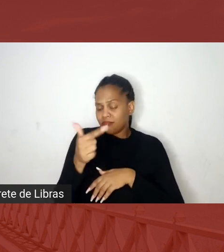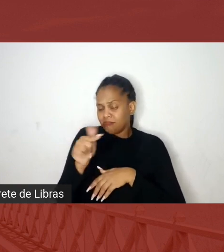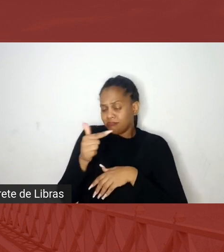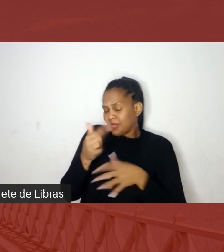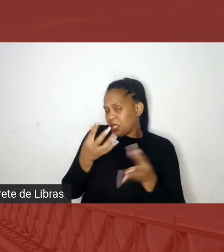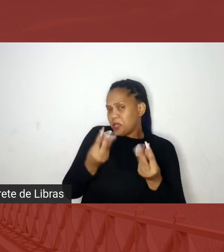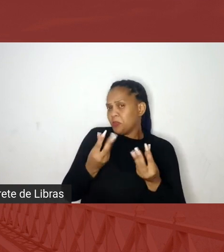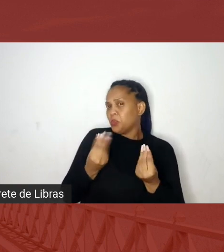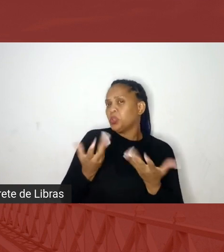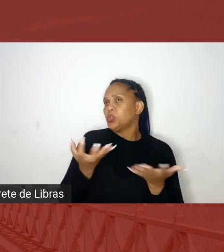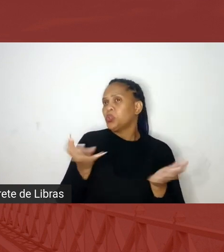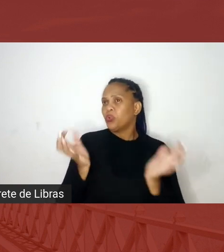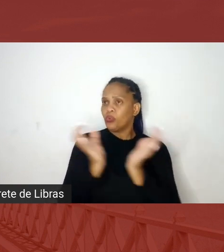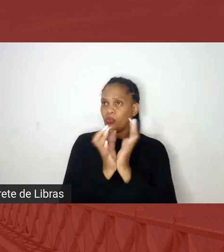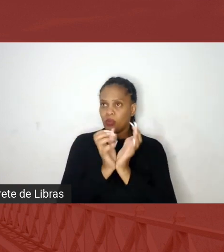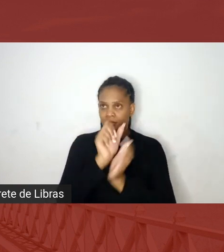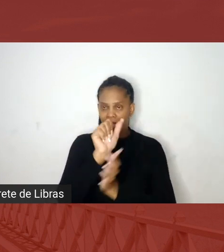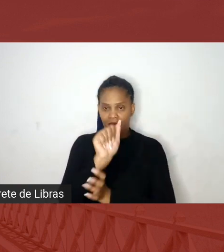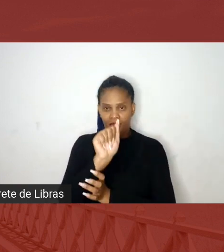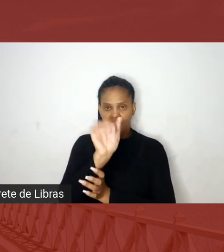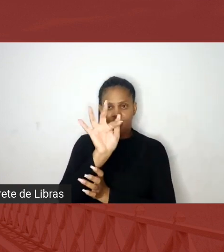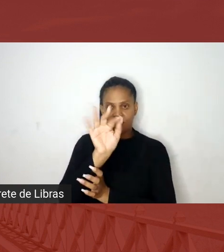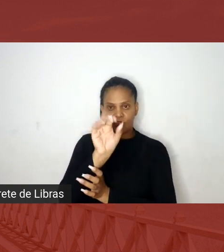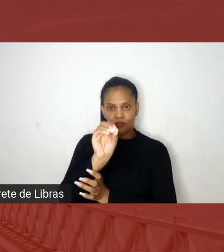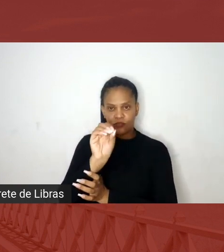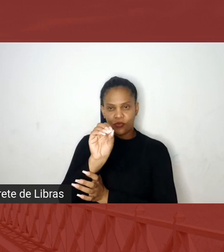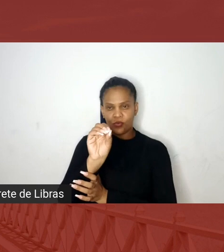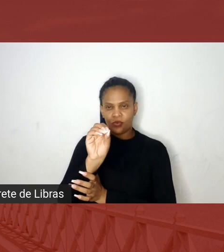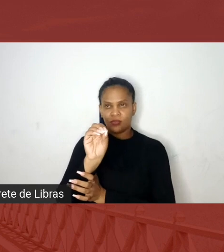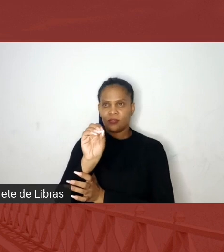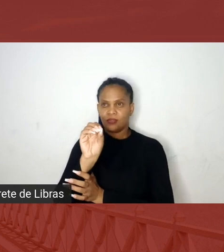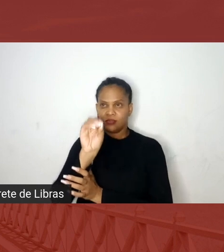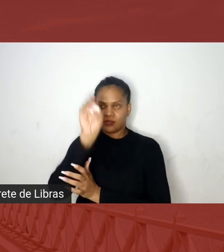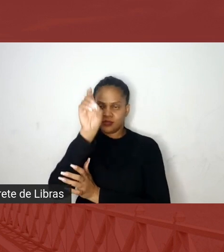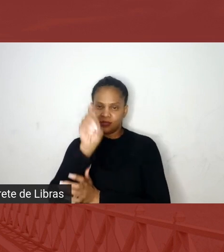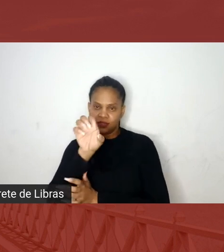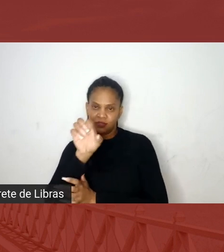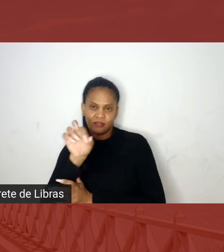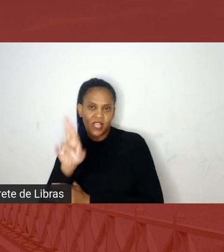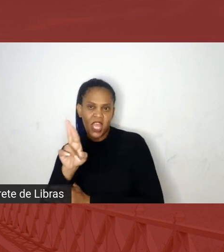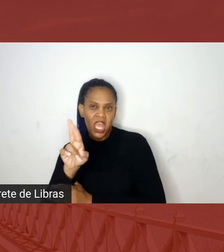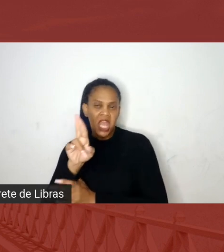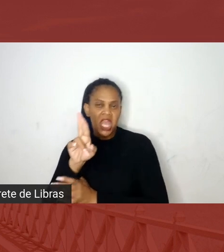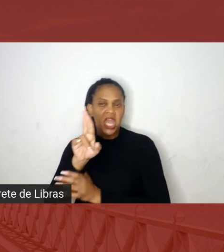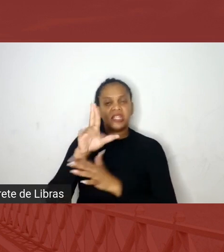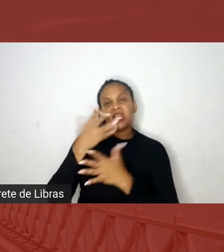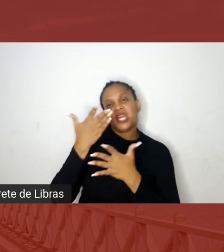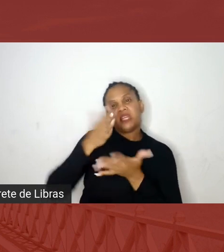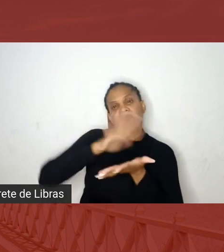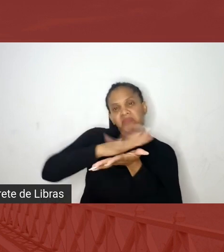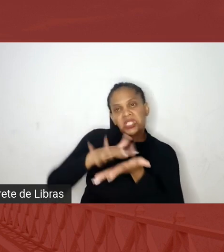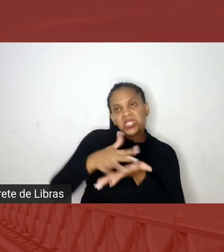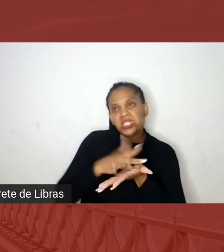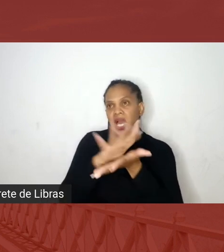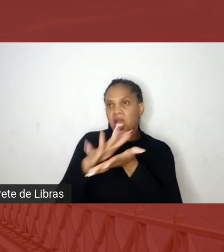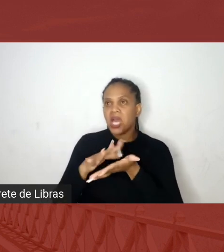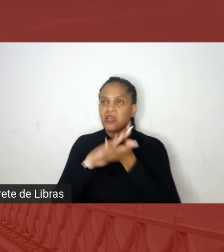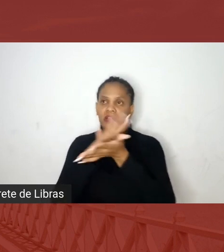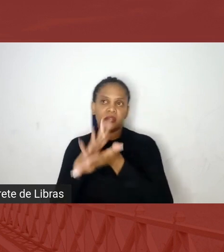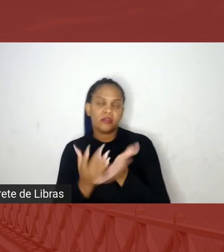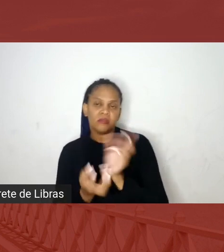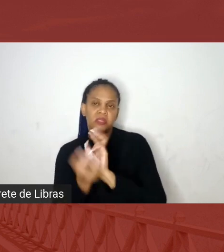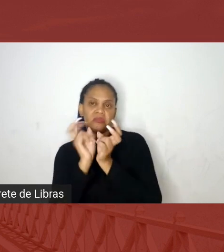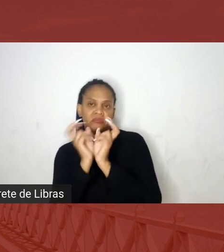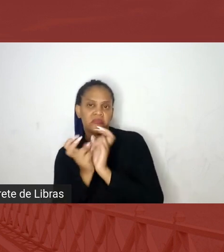capoeira, ninguém, muita escola de samba, às vezes, para conhecer, chegar lá e conhecer mesmo, conviver, o